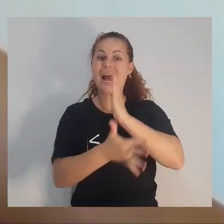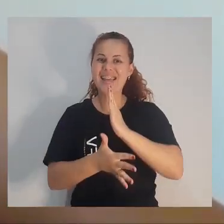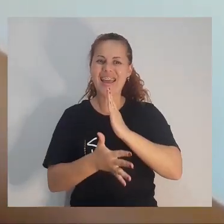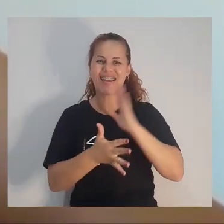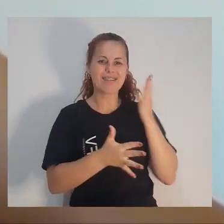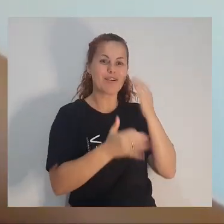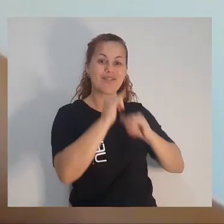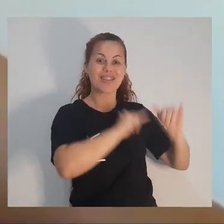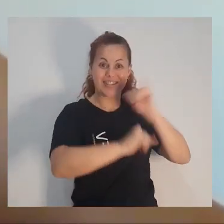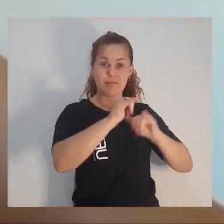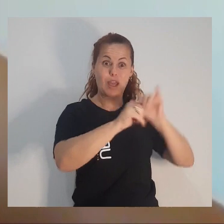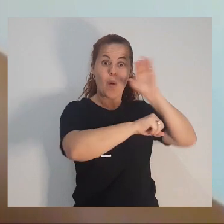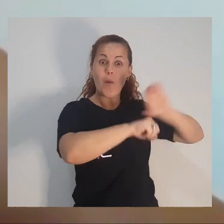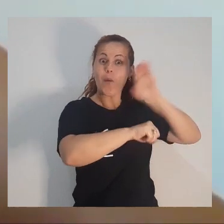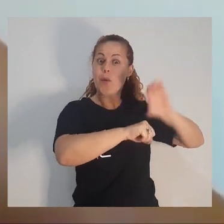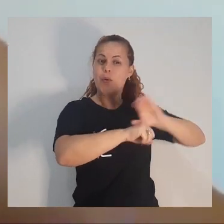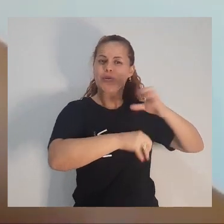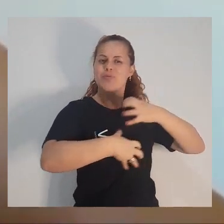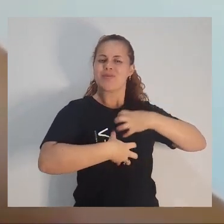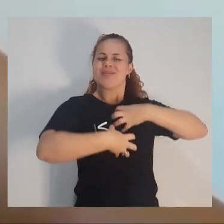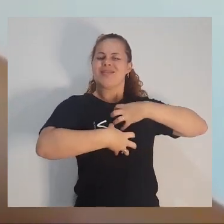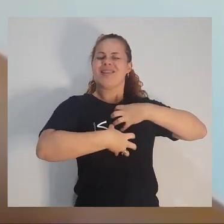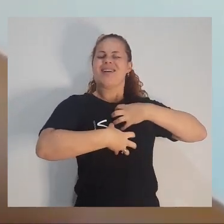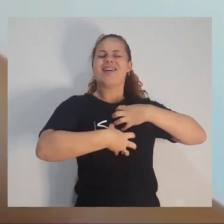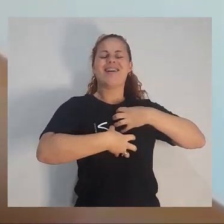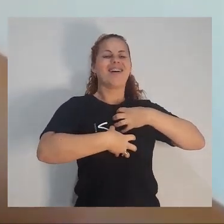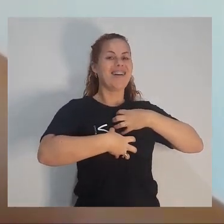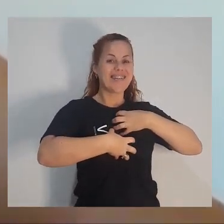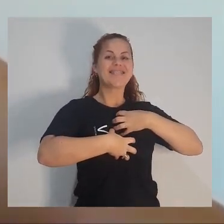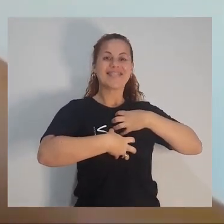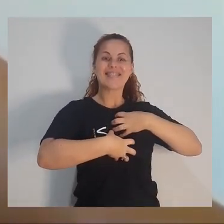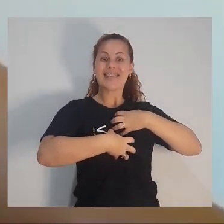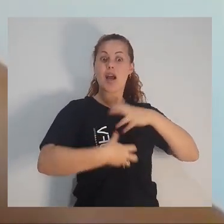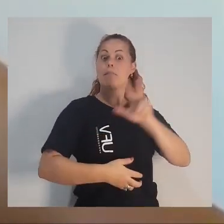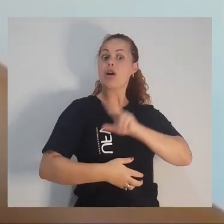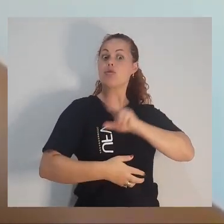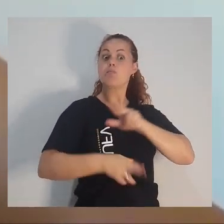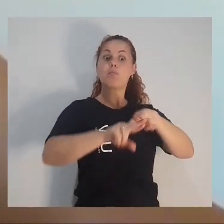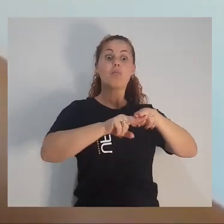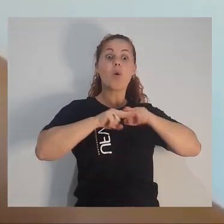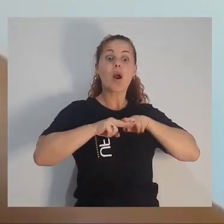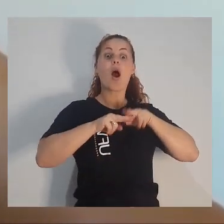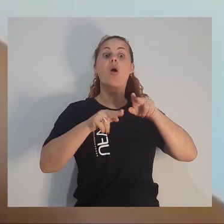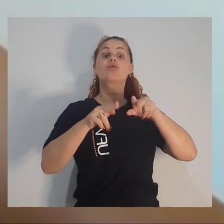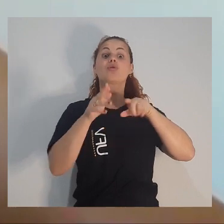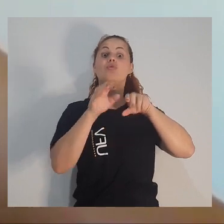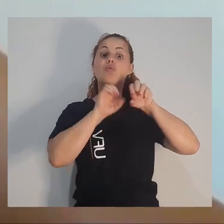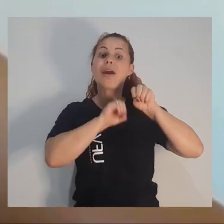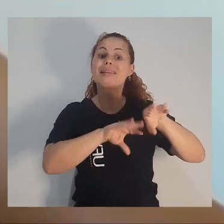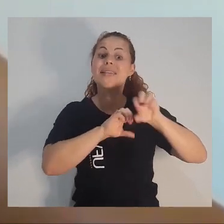e o curso me conquistou completamente, particularmente por causa do ensino